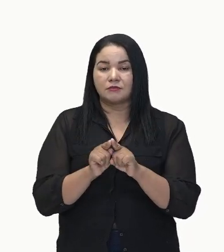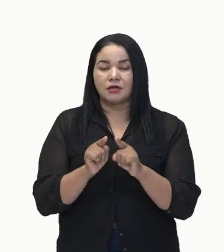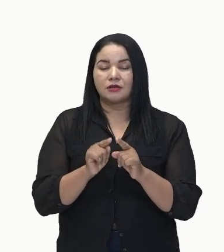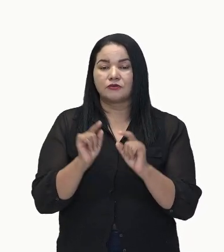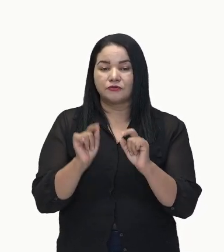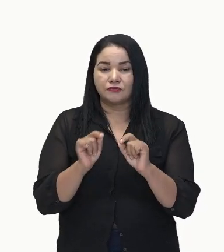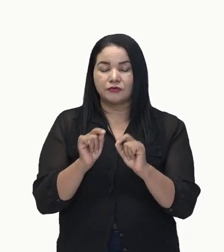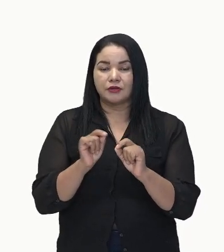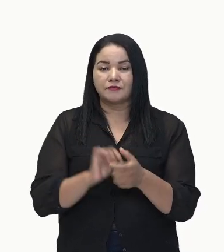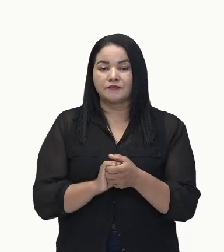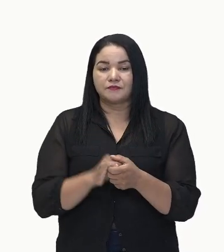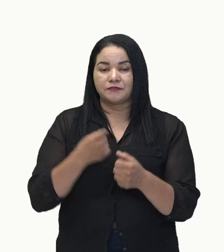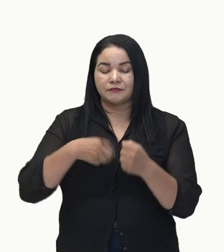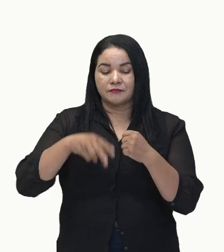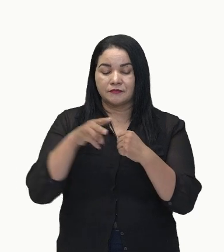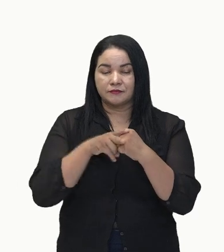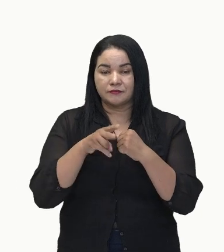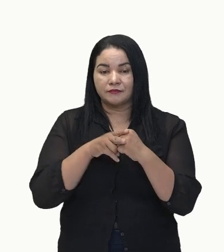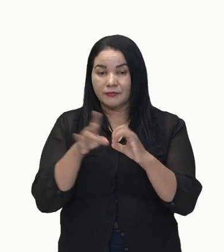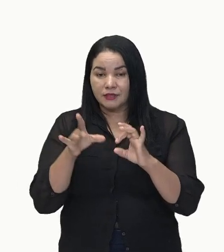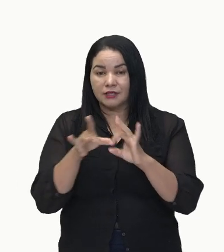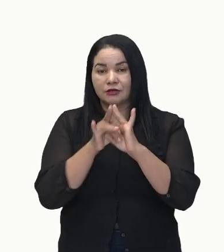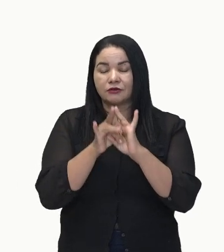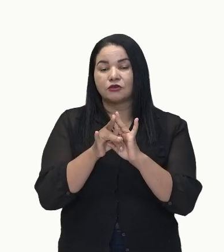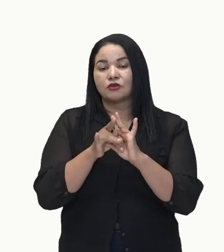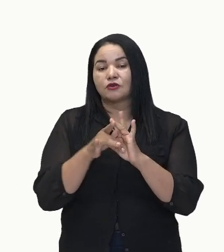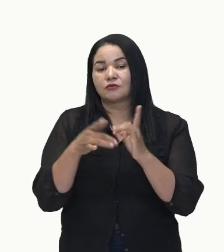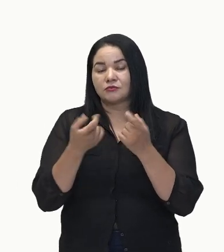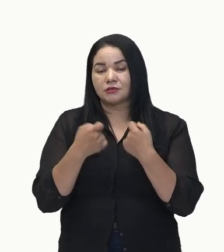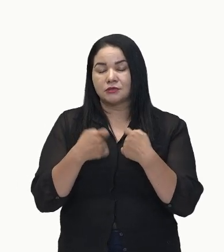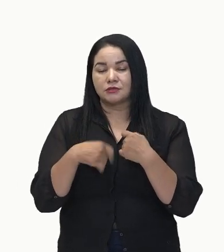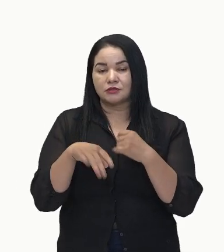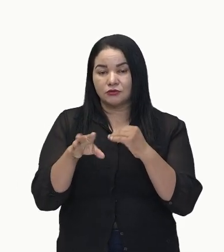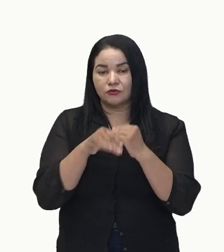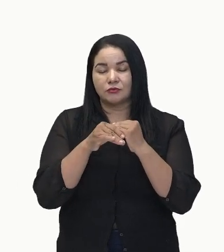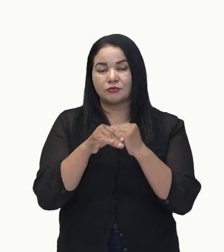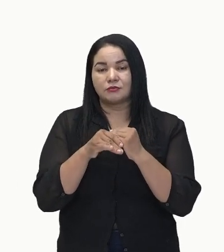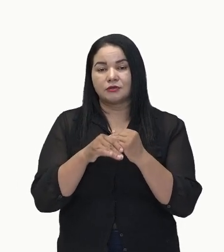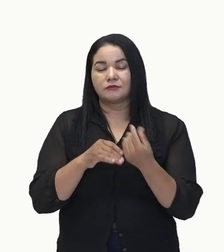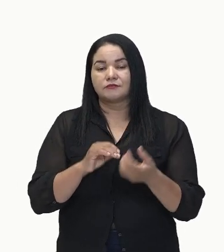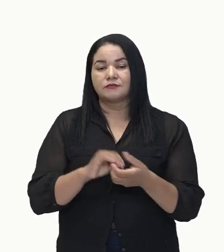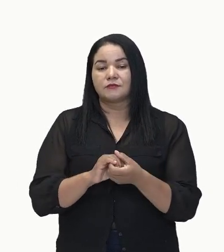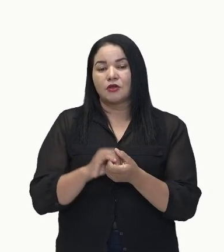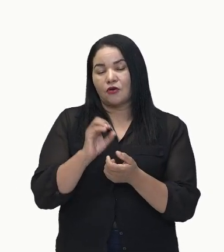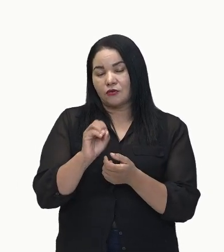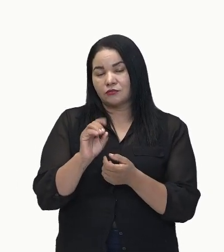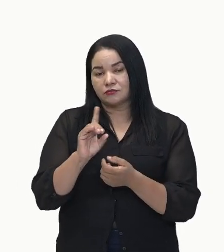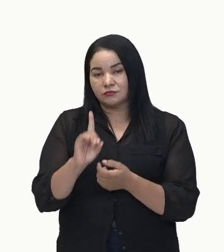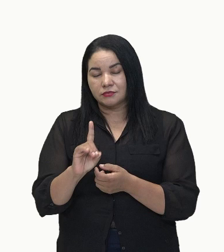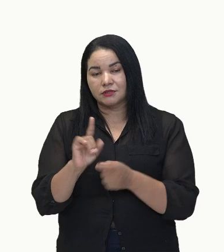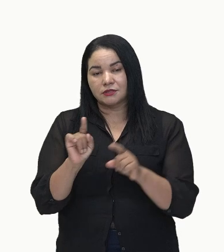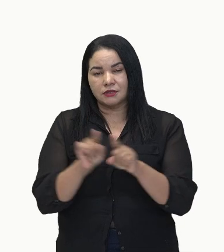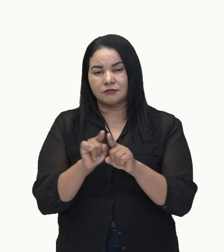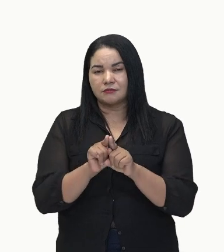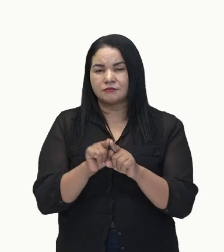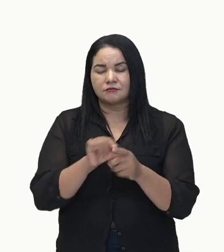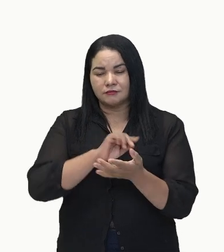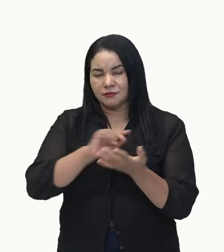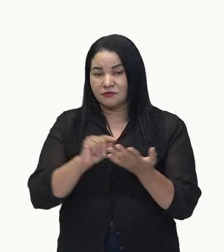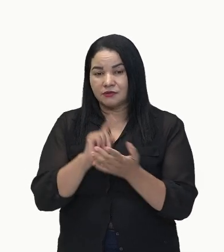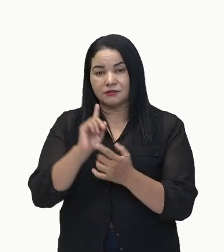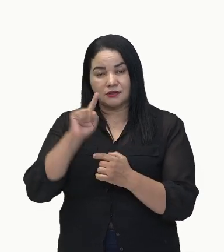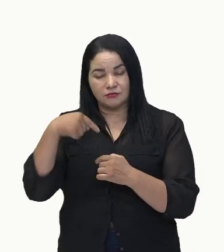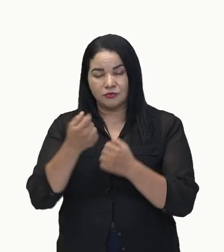até o seu complemento, eles precisam de um complemento, que o objeto direto, ou o indireto, como complemento. Tá bom?